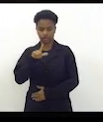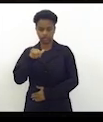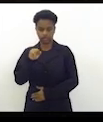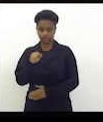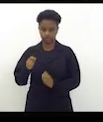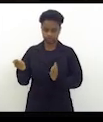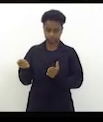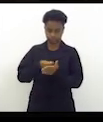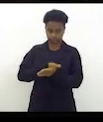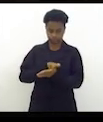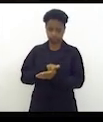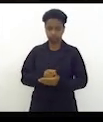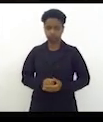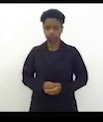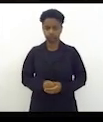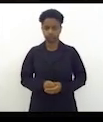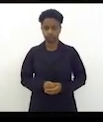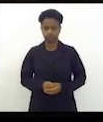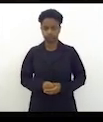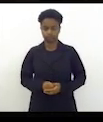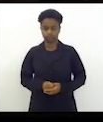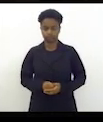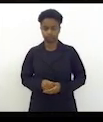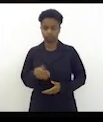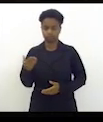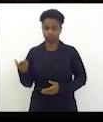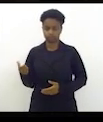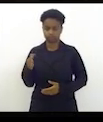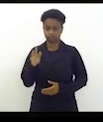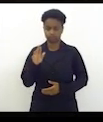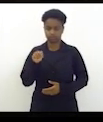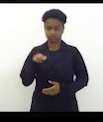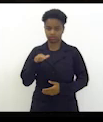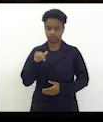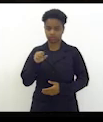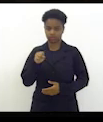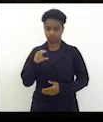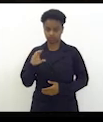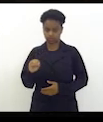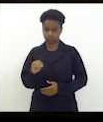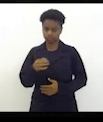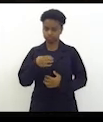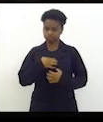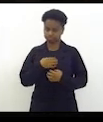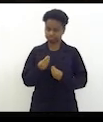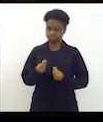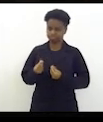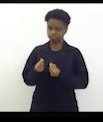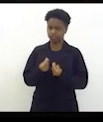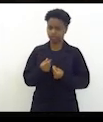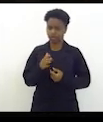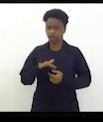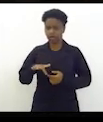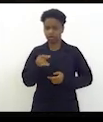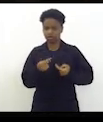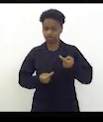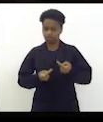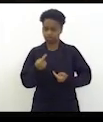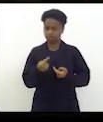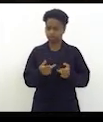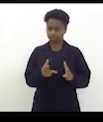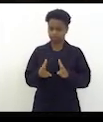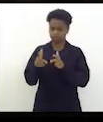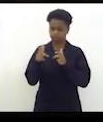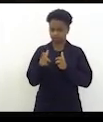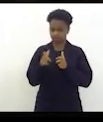saudoso francisco dornelis teve a sensibilidade política de verificar que